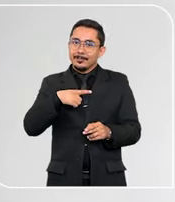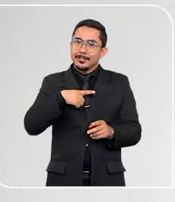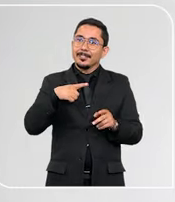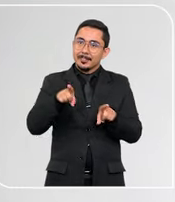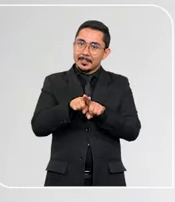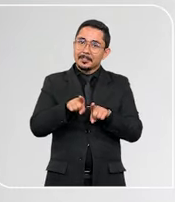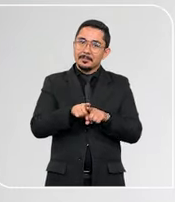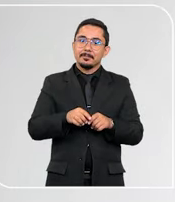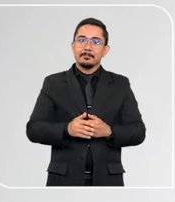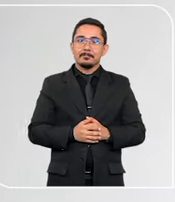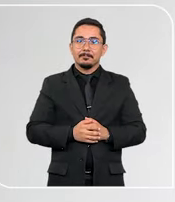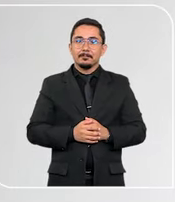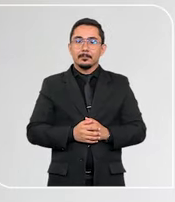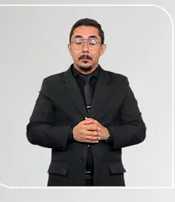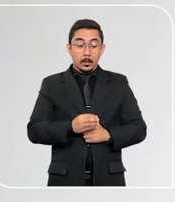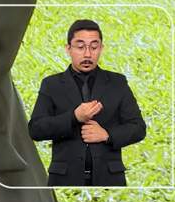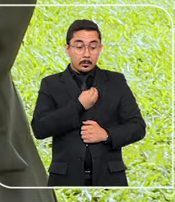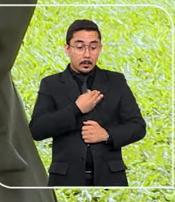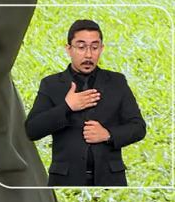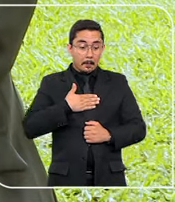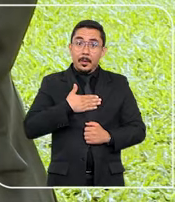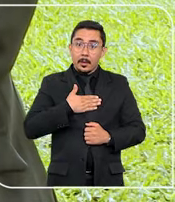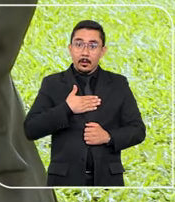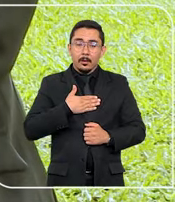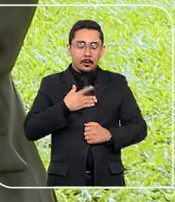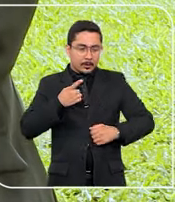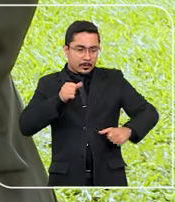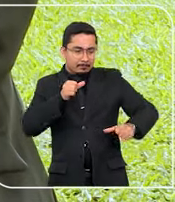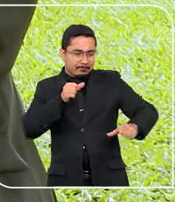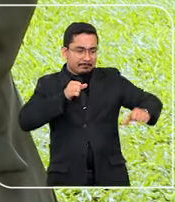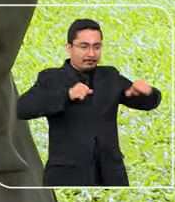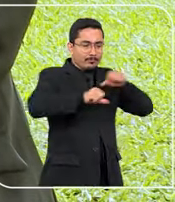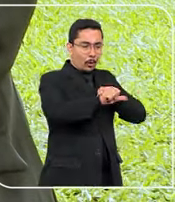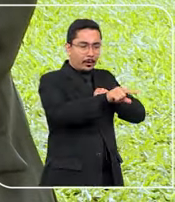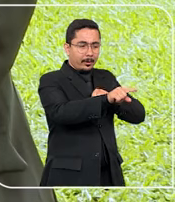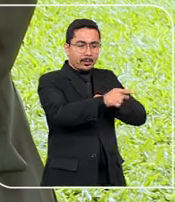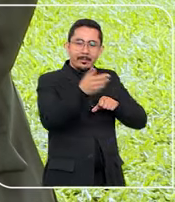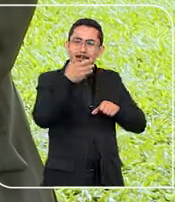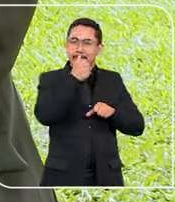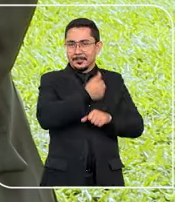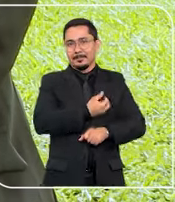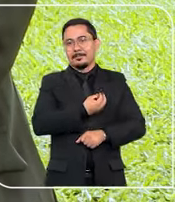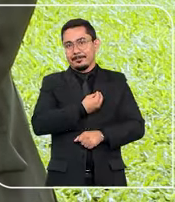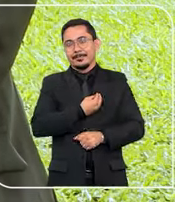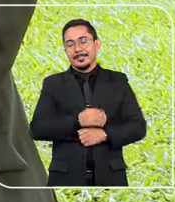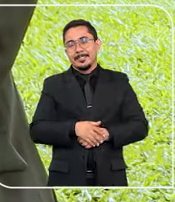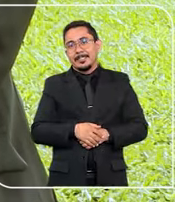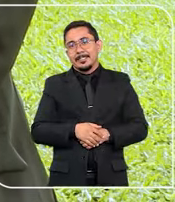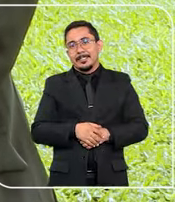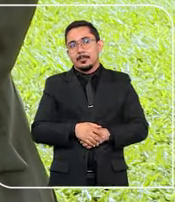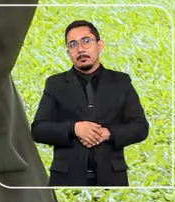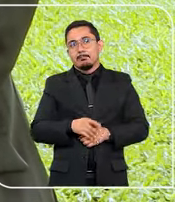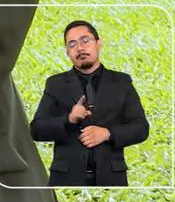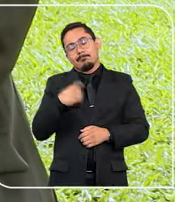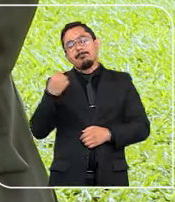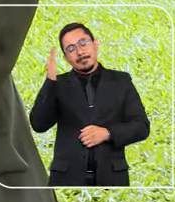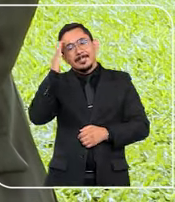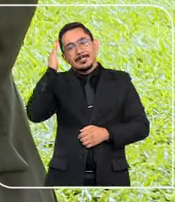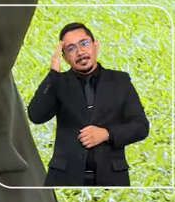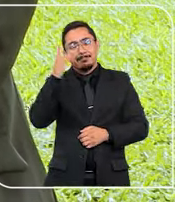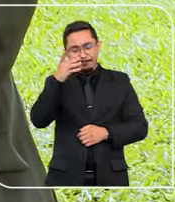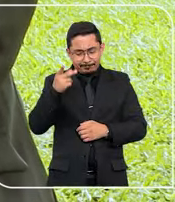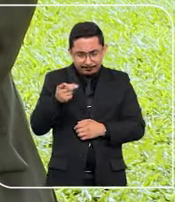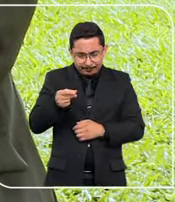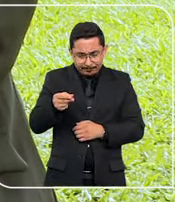a uma adesão muito maior ao tratamento. Eu daria a minha vida para ele estar curado. A gente sabe que vai